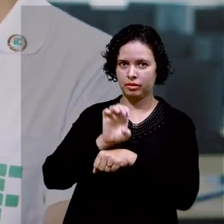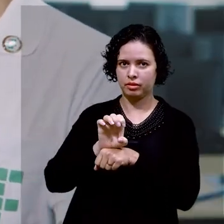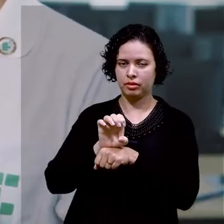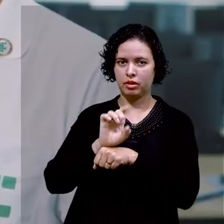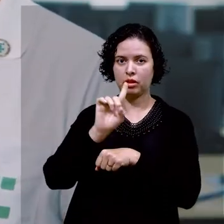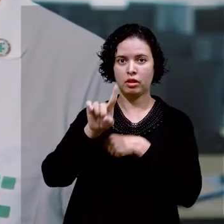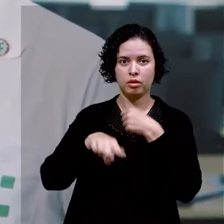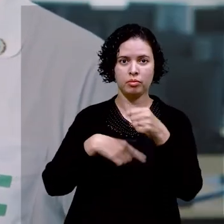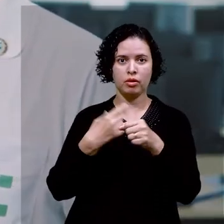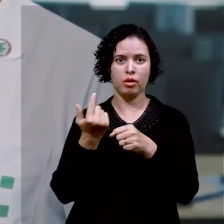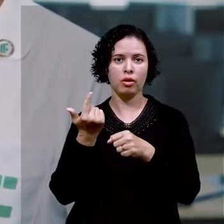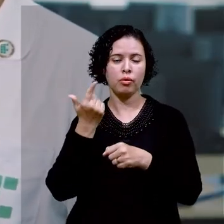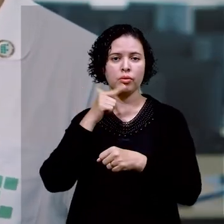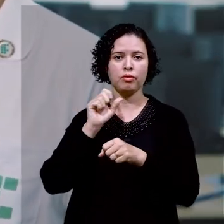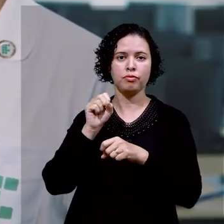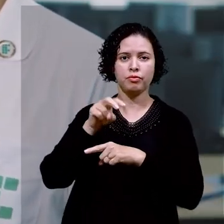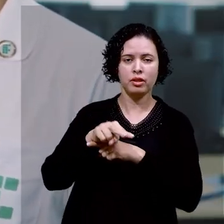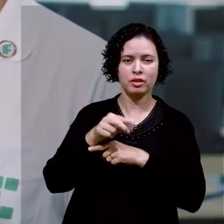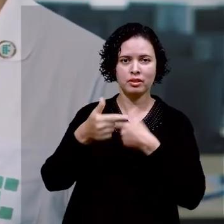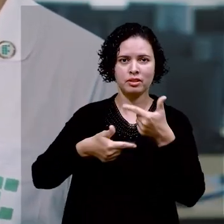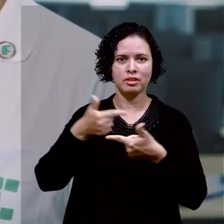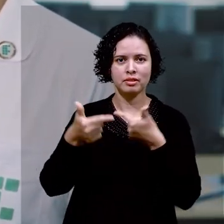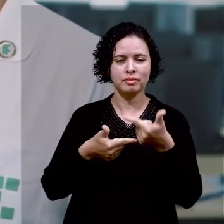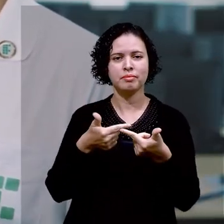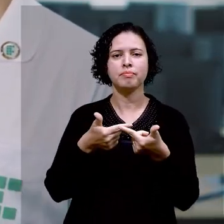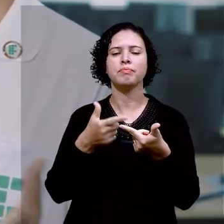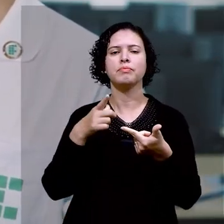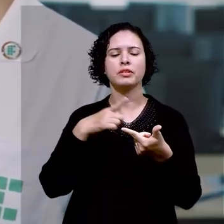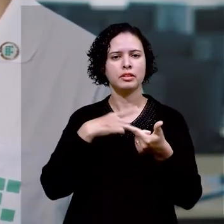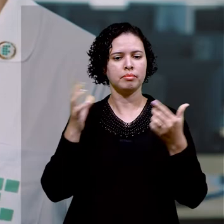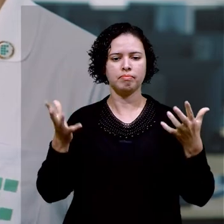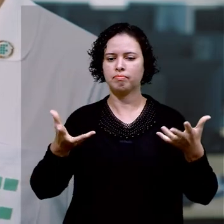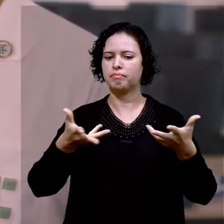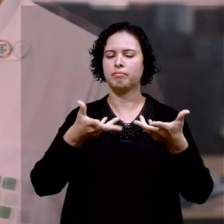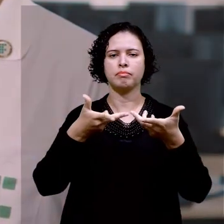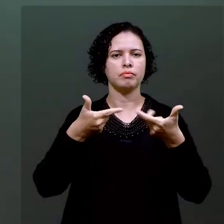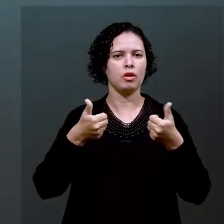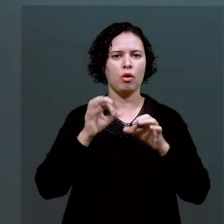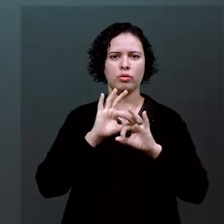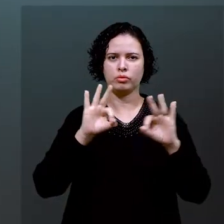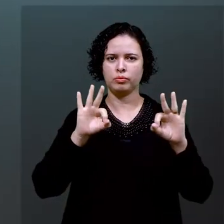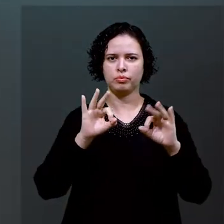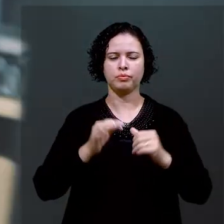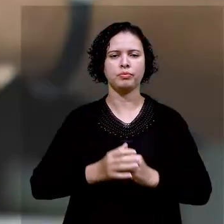Quando ele for inserido no mercado de trabalho, ele vai ter uma expertise muito boa.